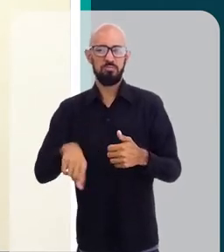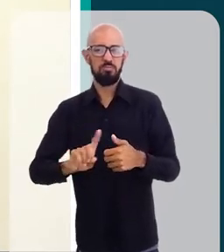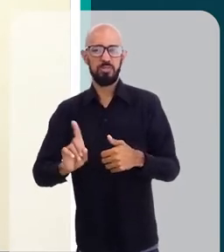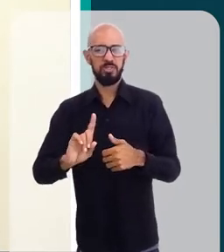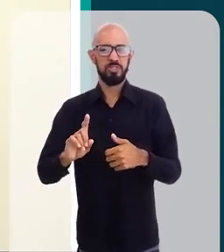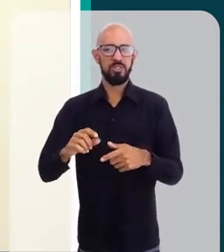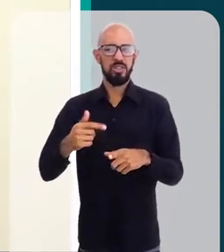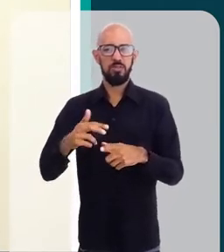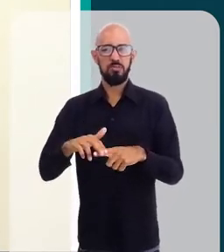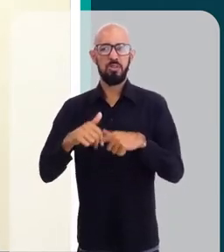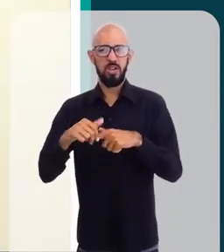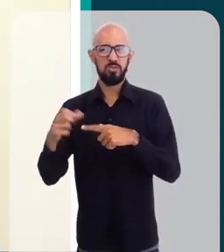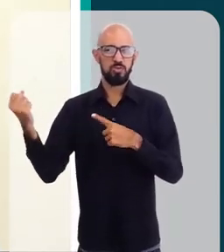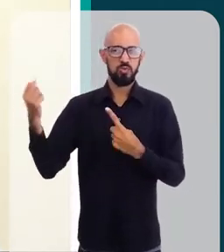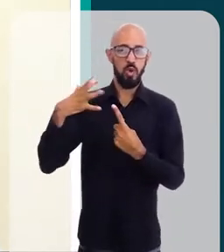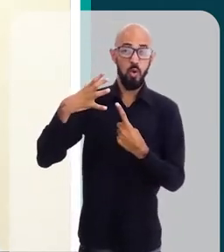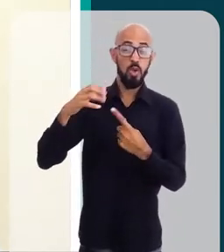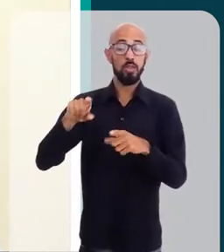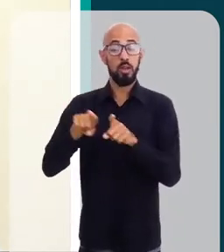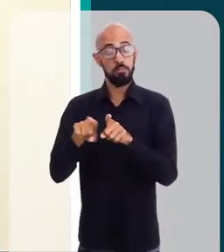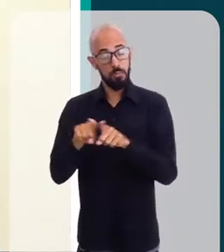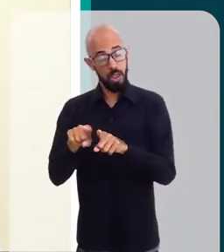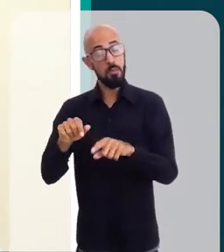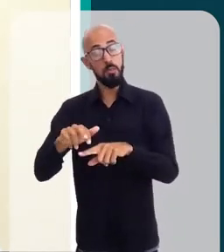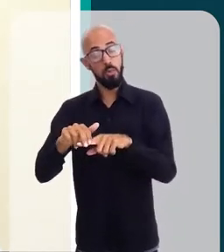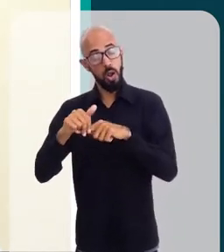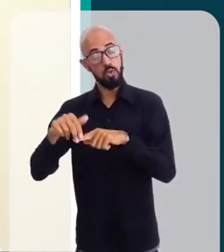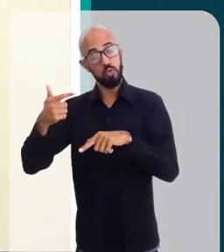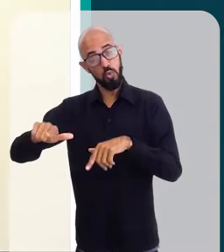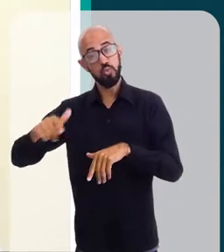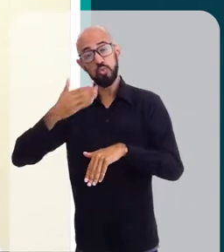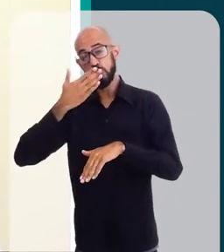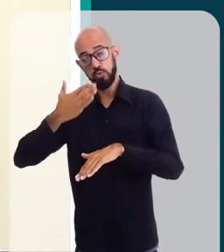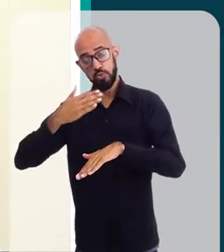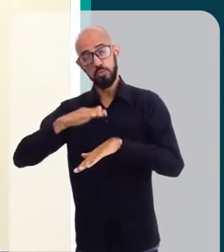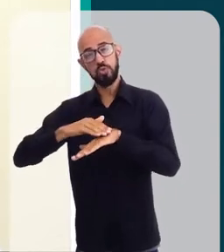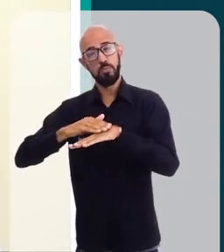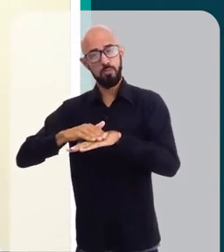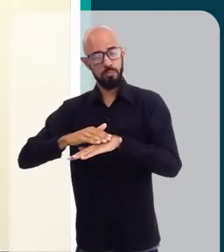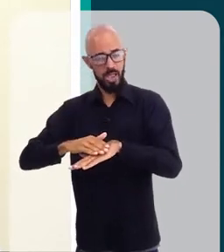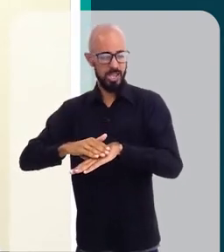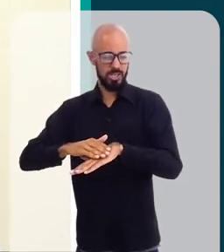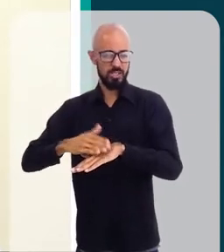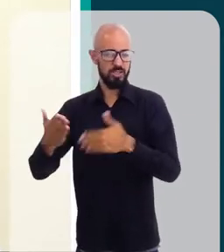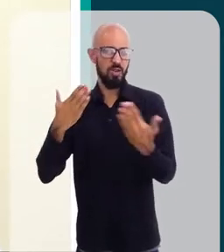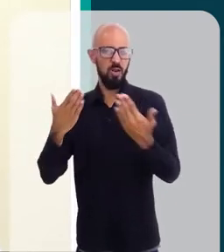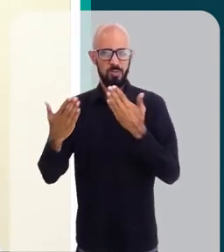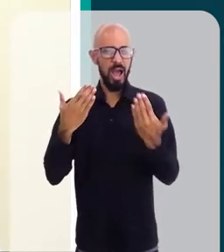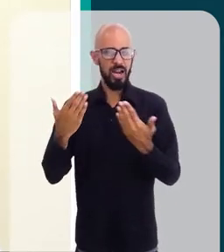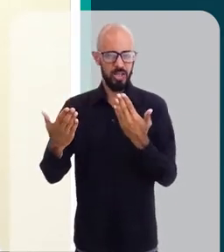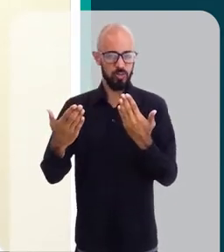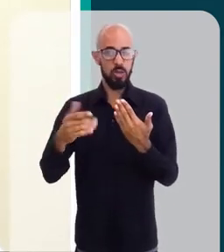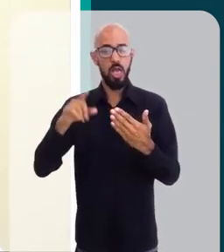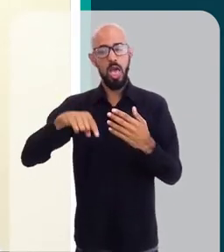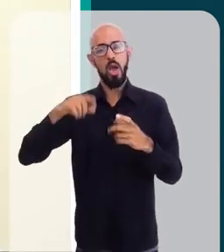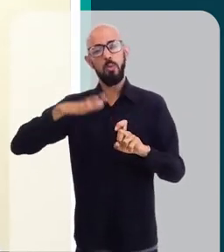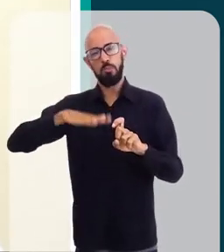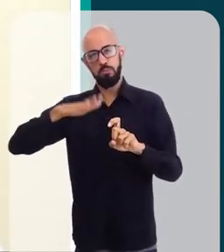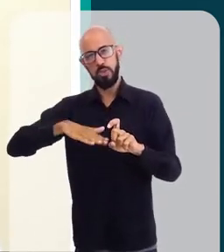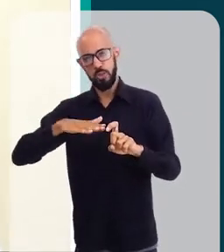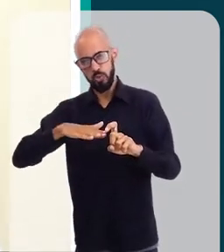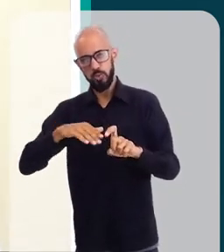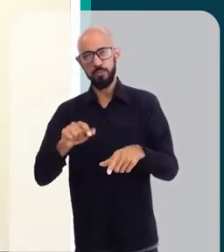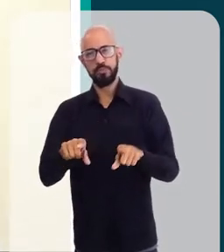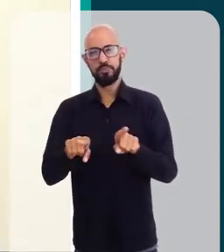tanto quanto outros tipos de pele. Isso realmente é um mito